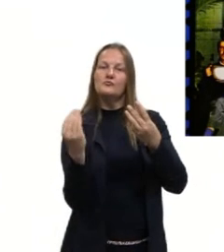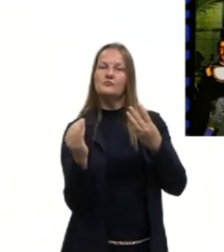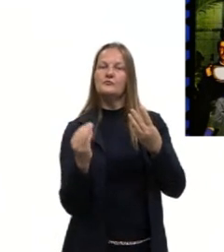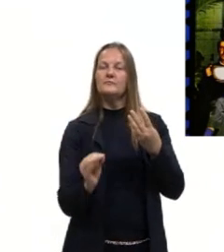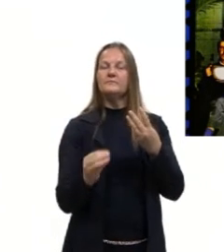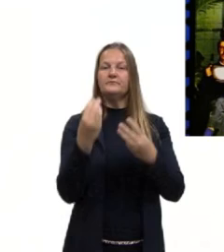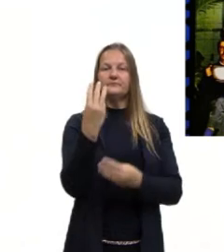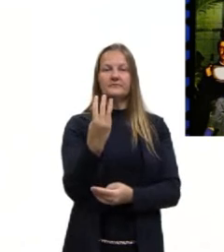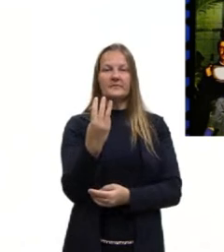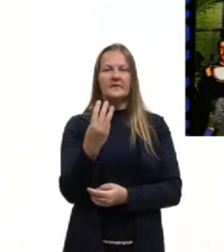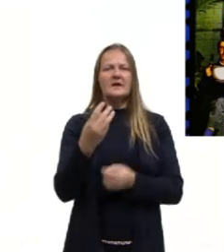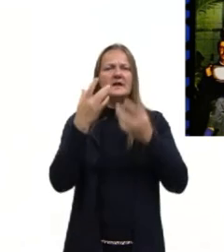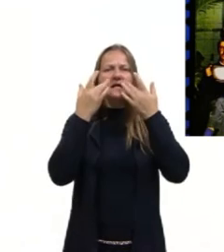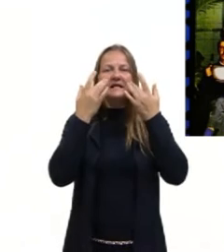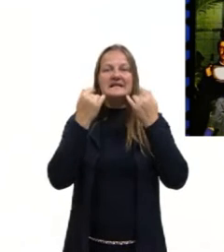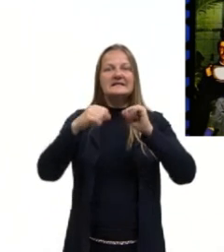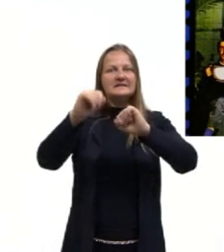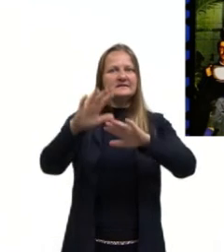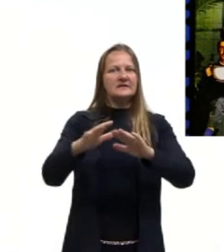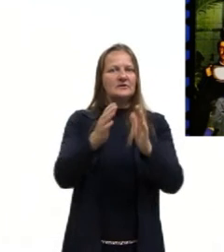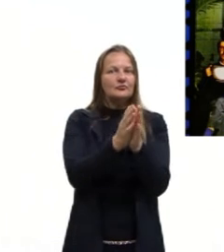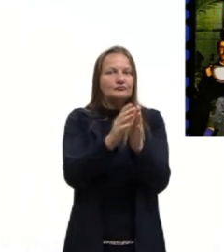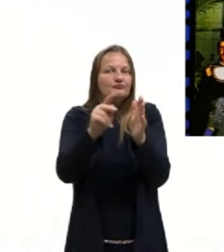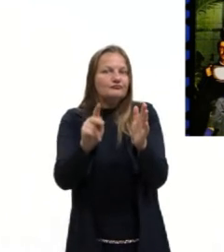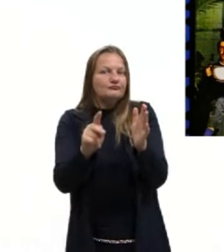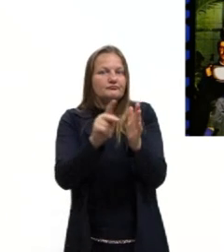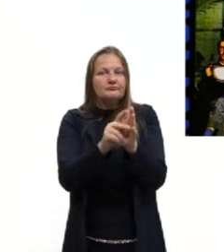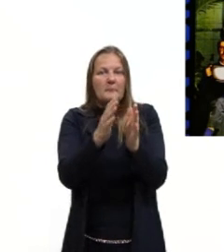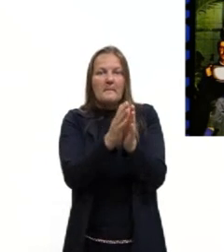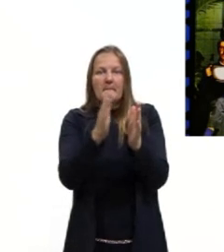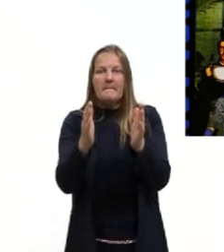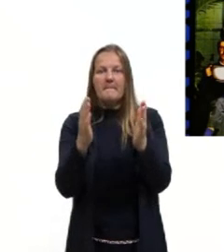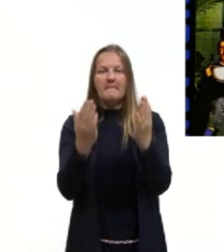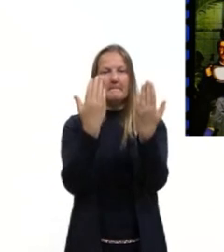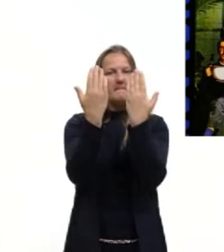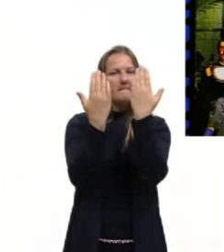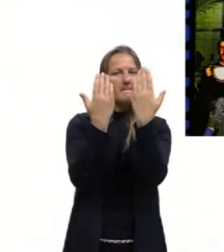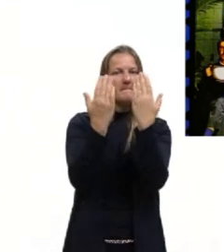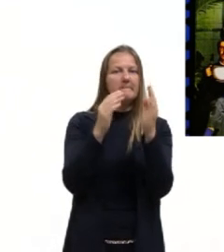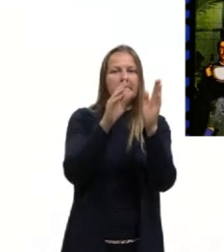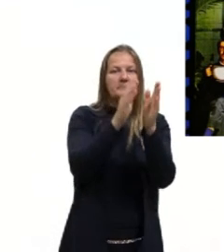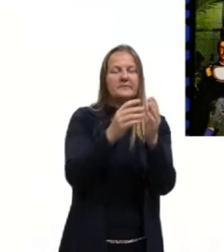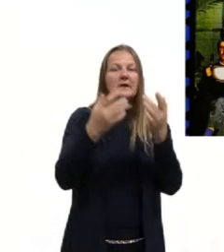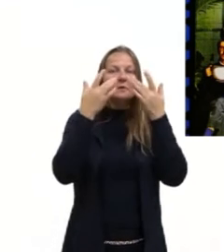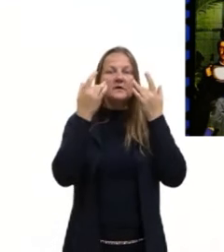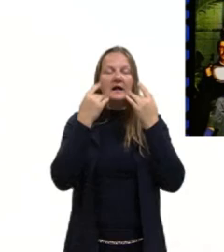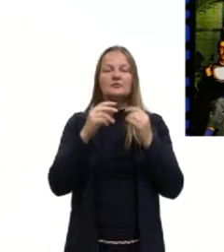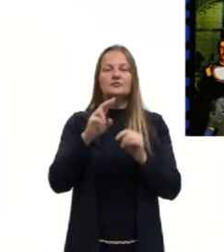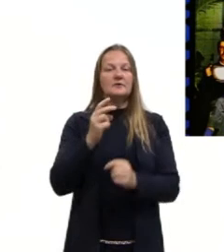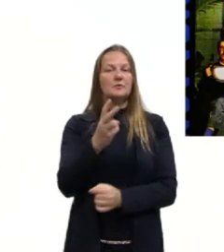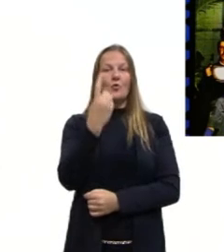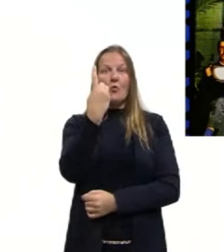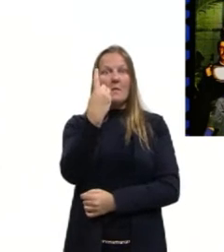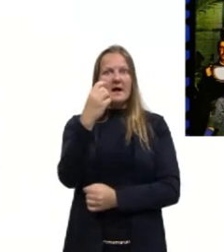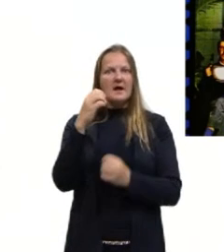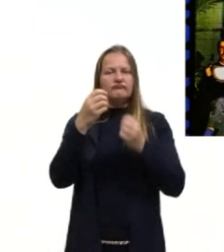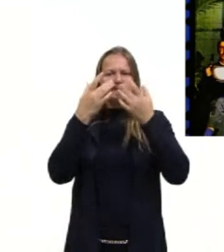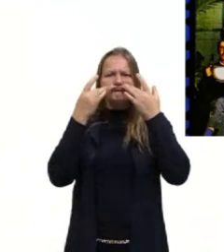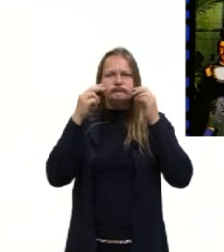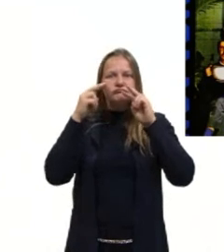fazendo cenas paralelas, o que também é um marco no teatro brasileiro.